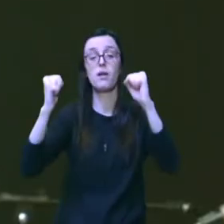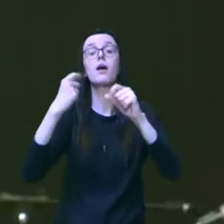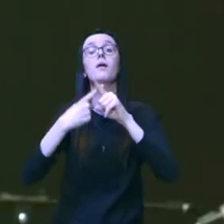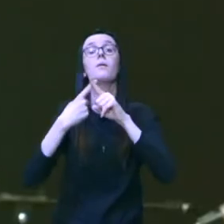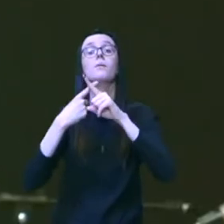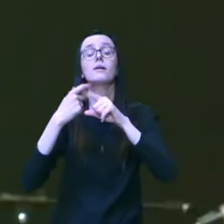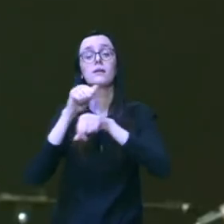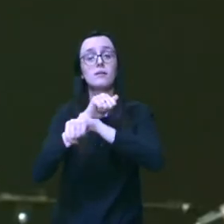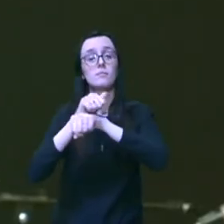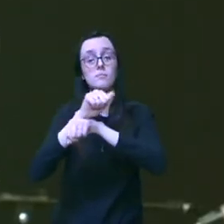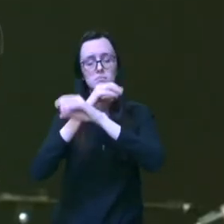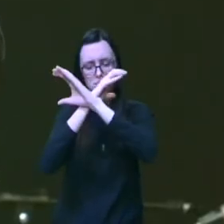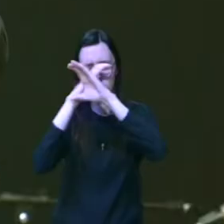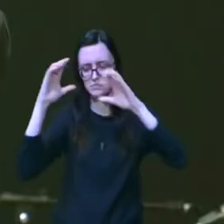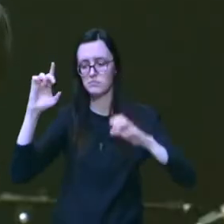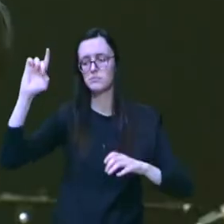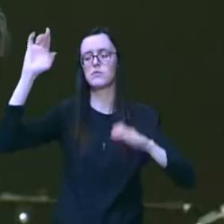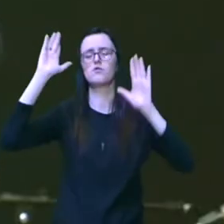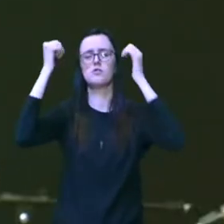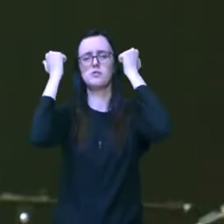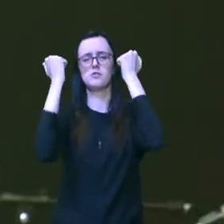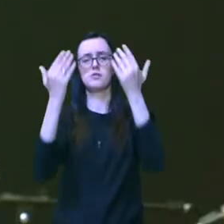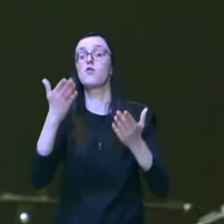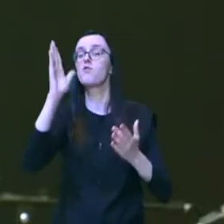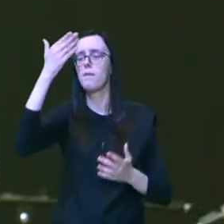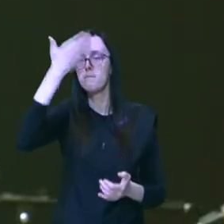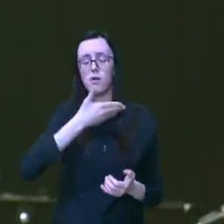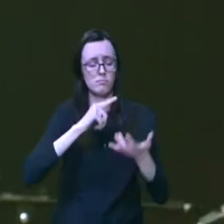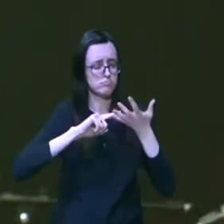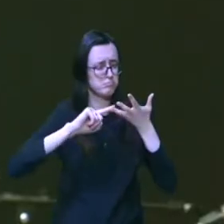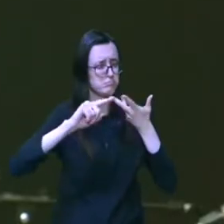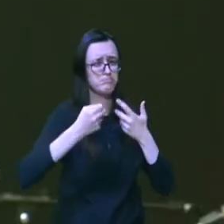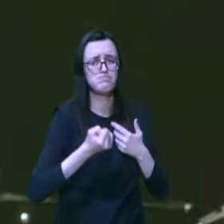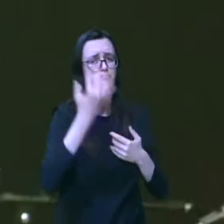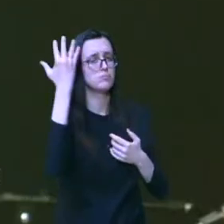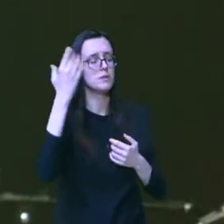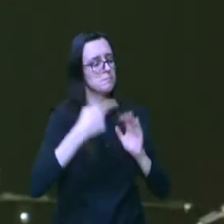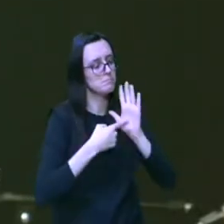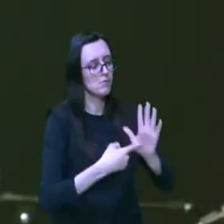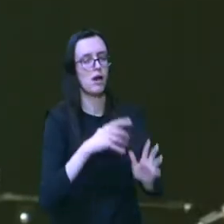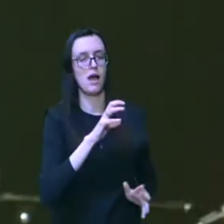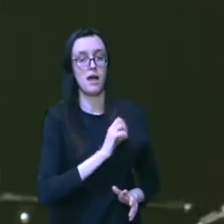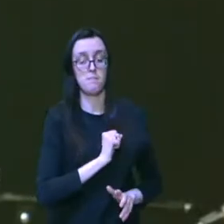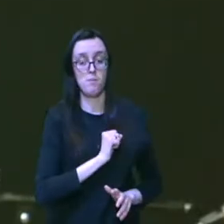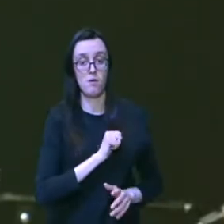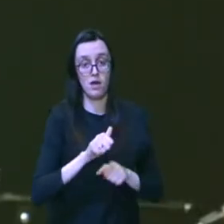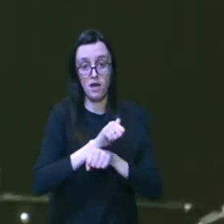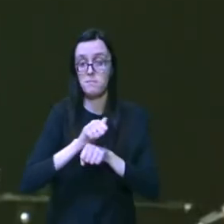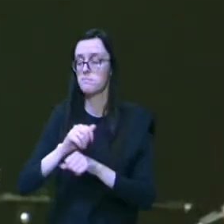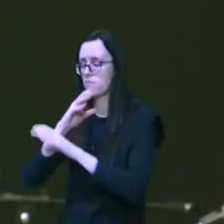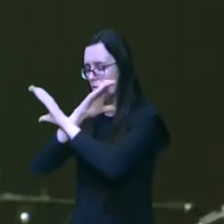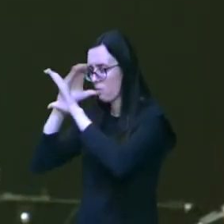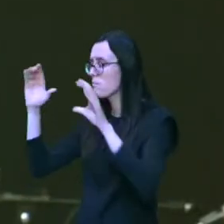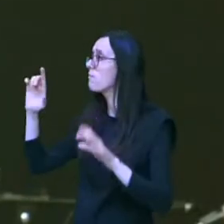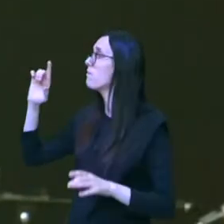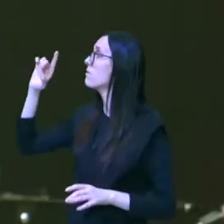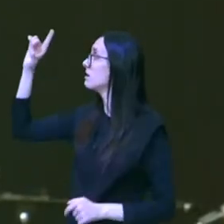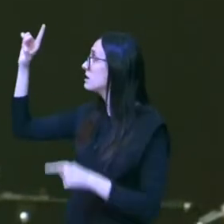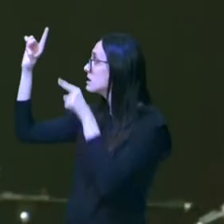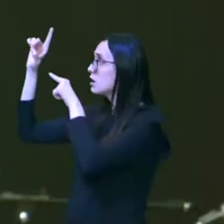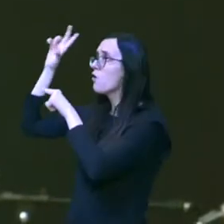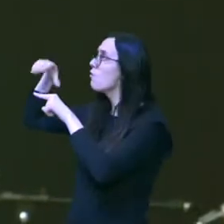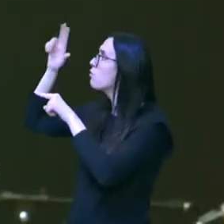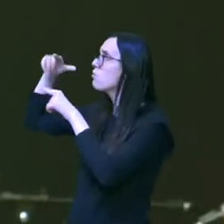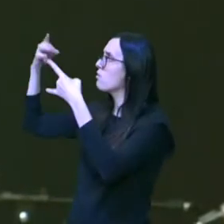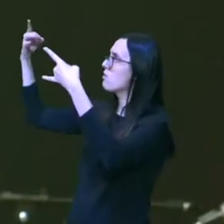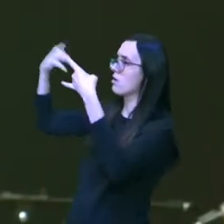ele confiava num Deus que já tinha dado provas do seu amor ele confiava num Deus que não o desamparava e a